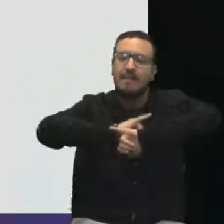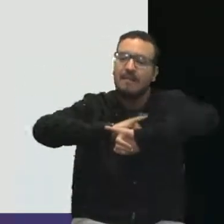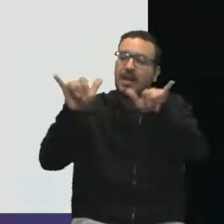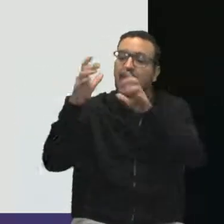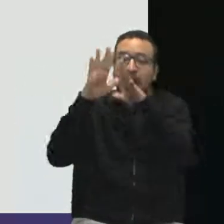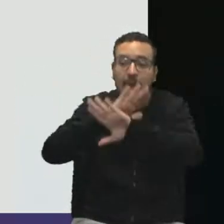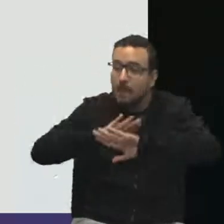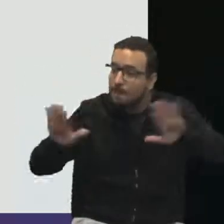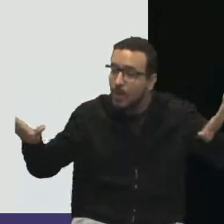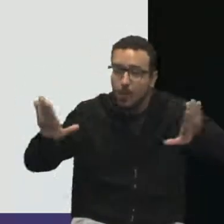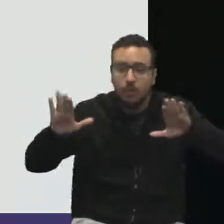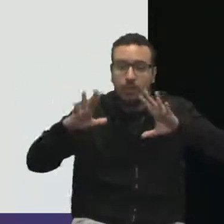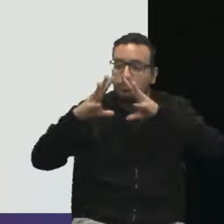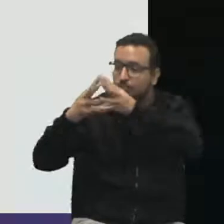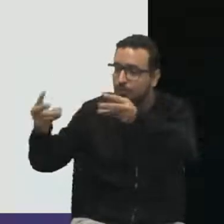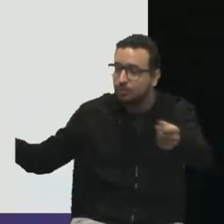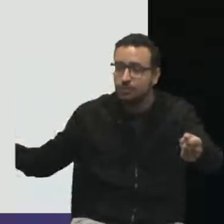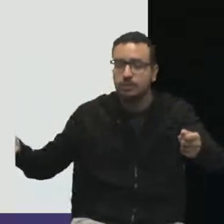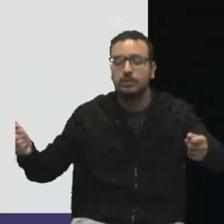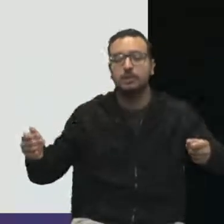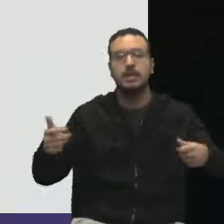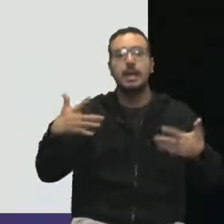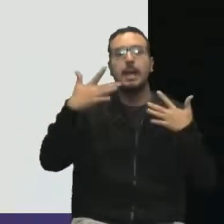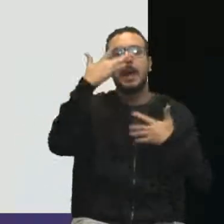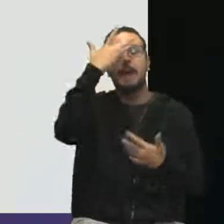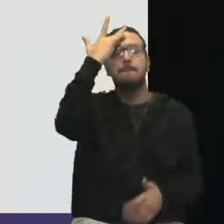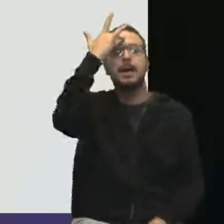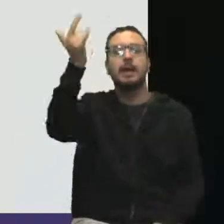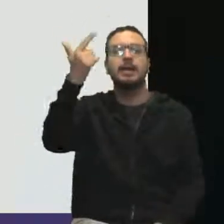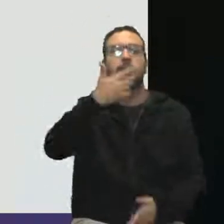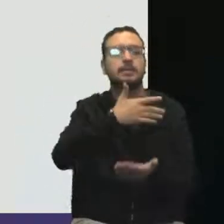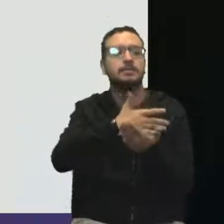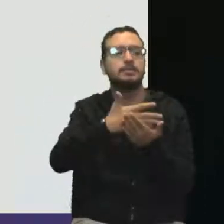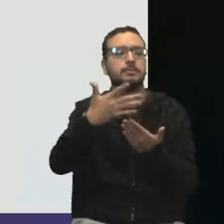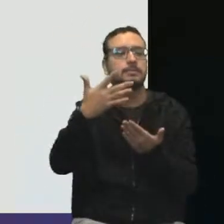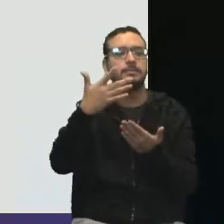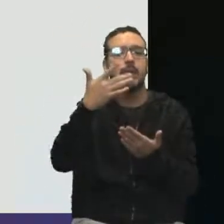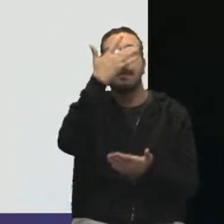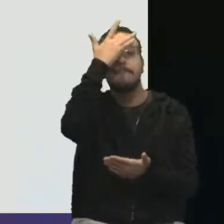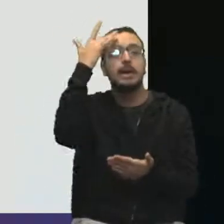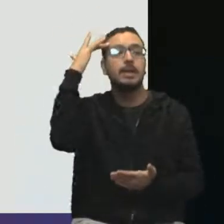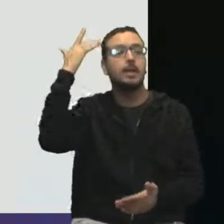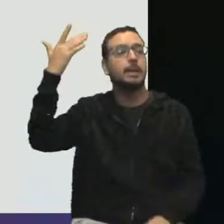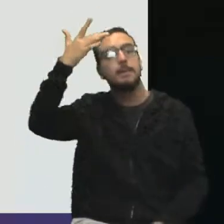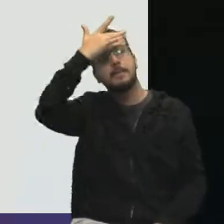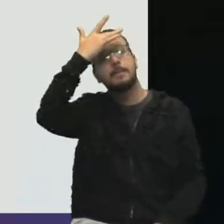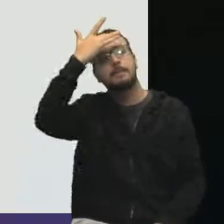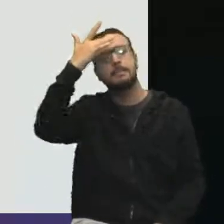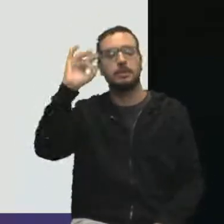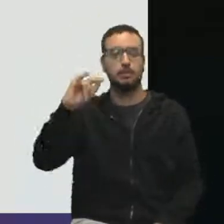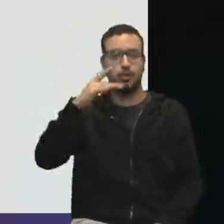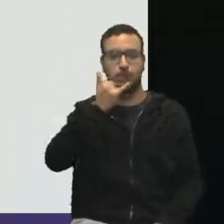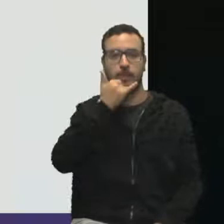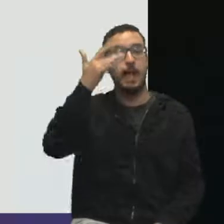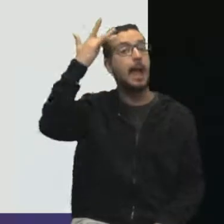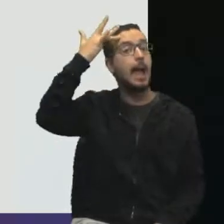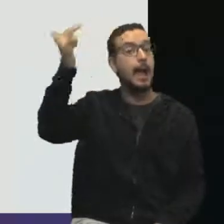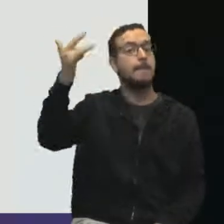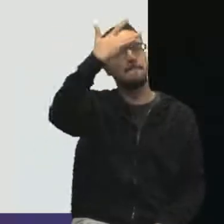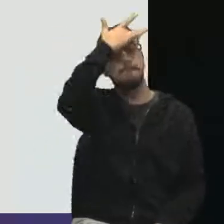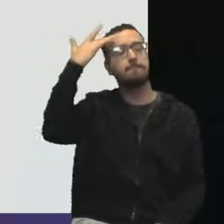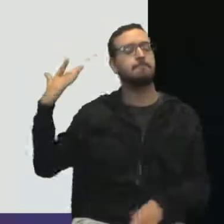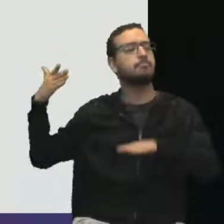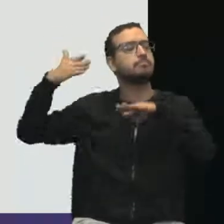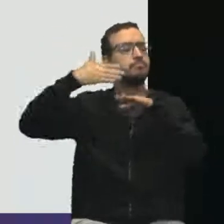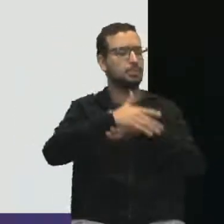amanhã já vai inaugurar o Rock in Rio. As pessoas vêm trabalhar amanhã e nem sabem que acabou o projeto. E elas chegam lá, está tudo fechado, tem